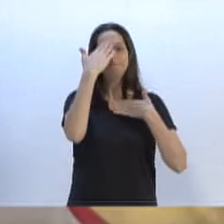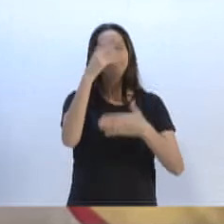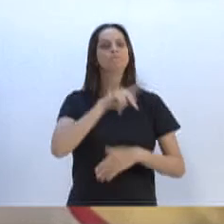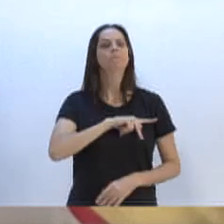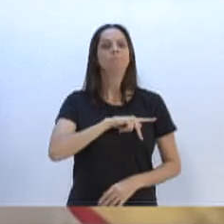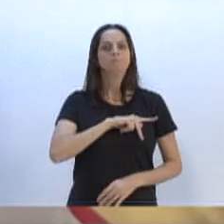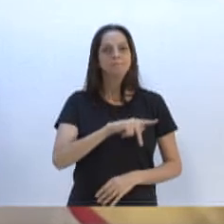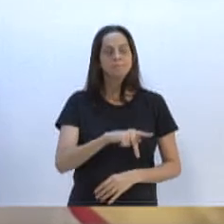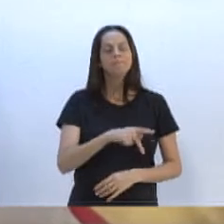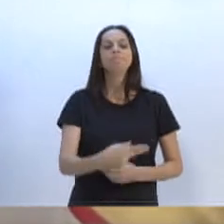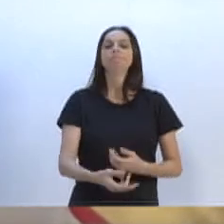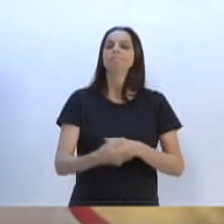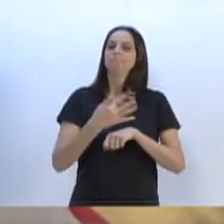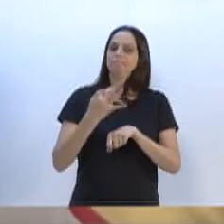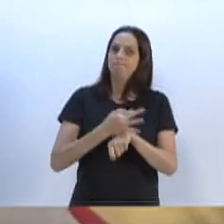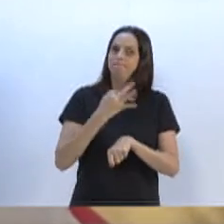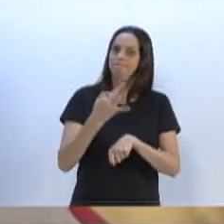pela tolerância do tempo que me foi concedido. Obrigado.